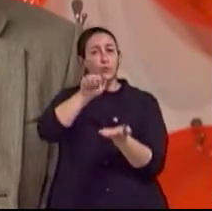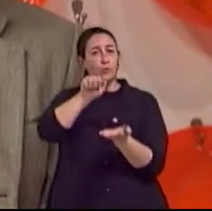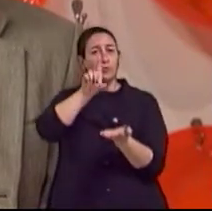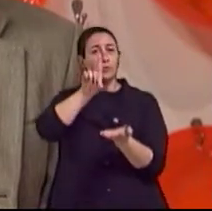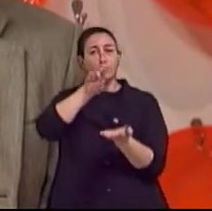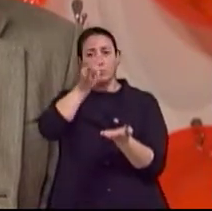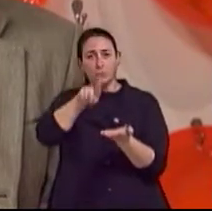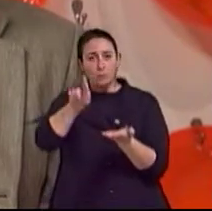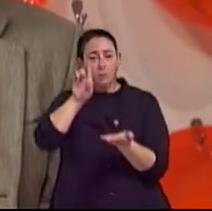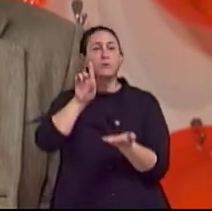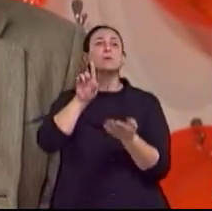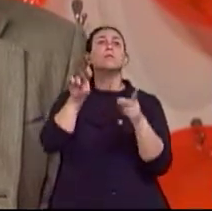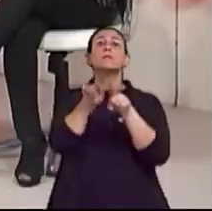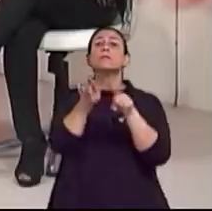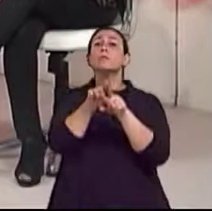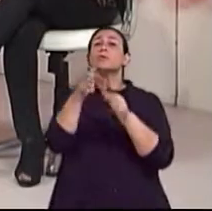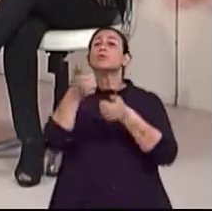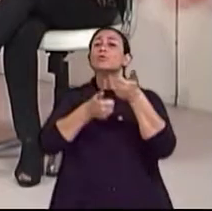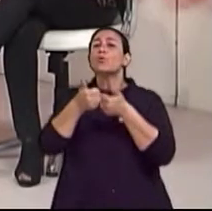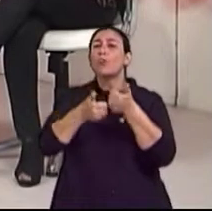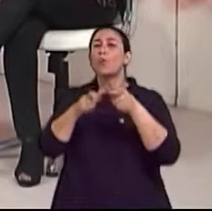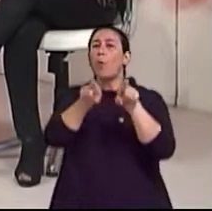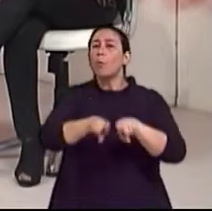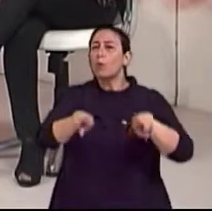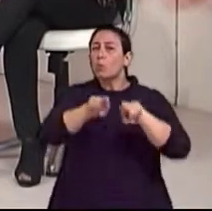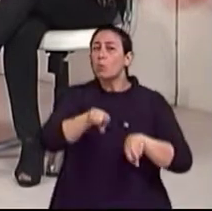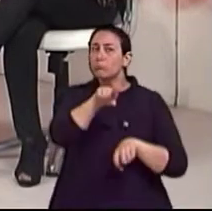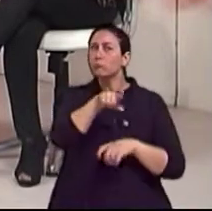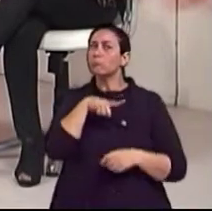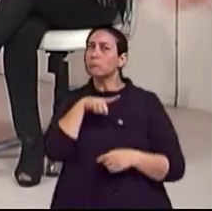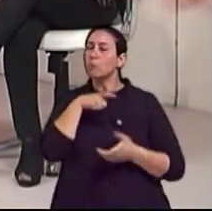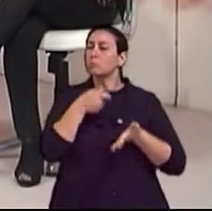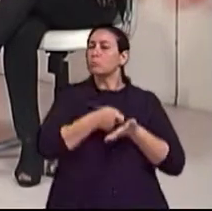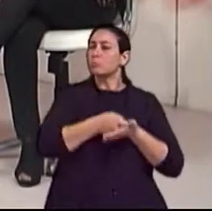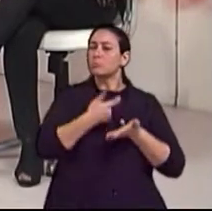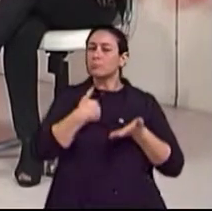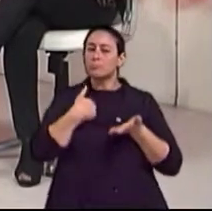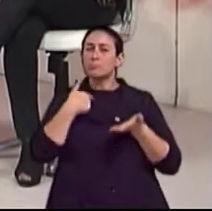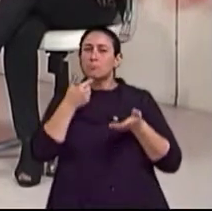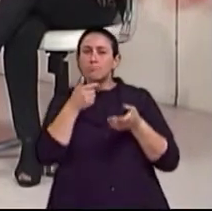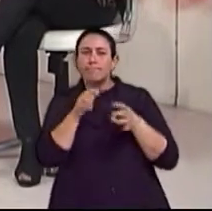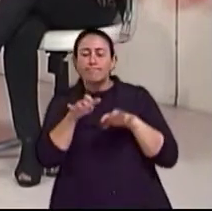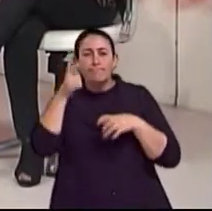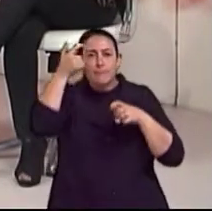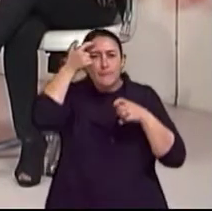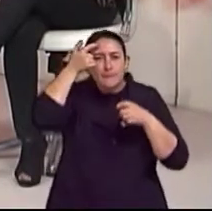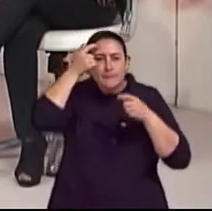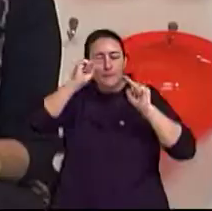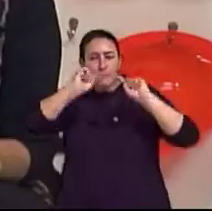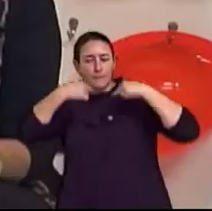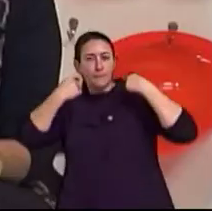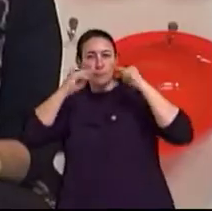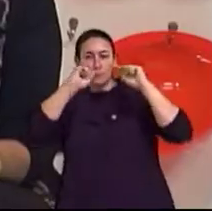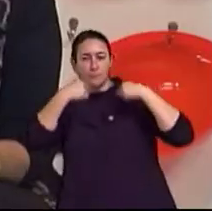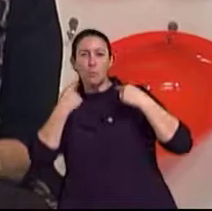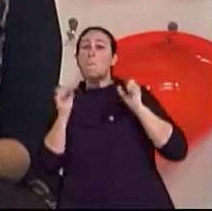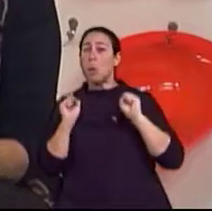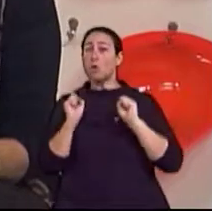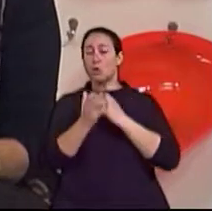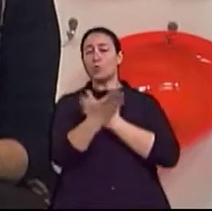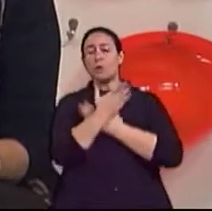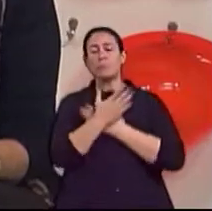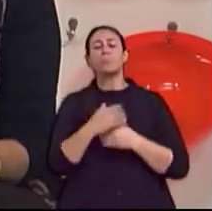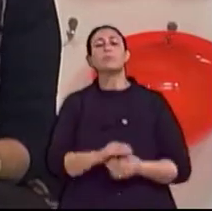em computador que exijam um pouquinho mais de raciocínio, também podem auxiliar. Me diga o seguinte, agora, um